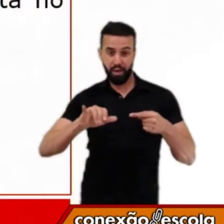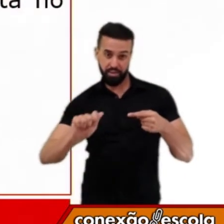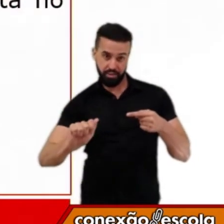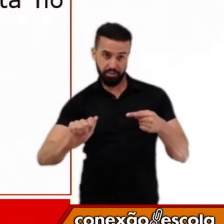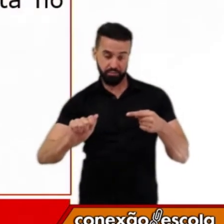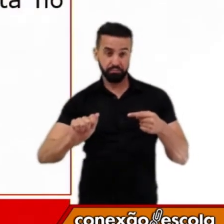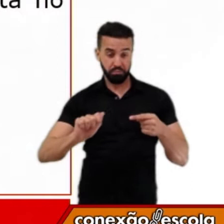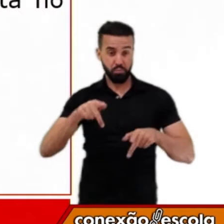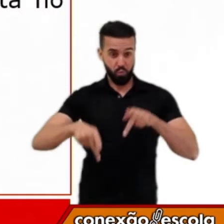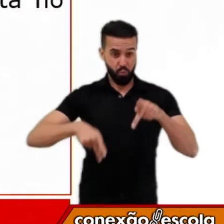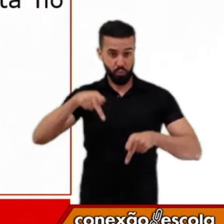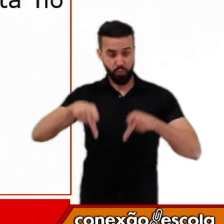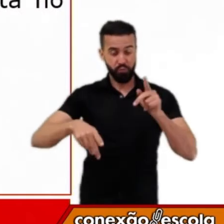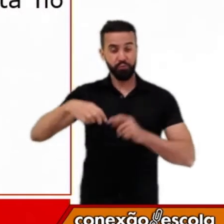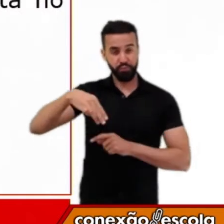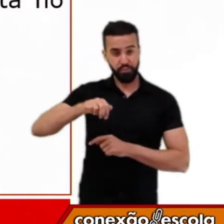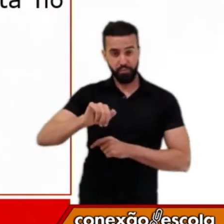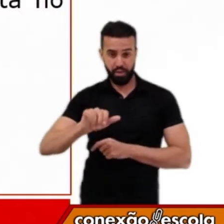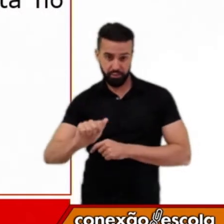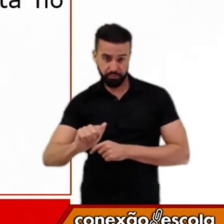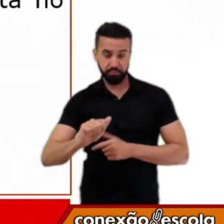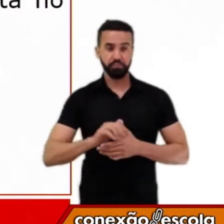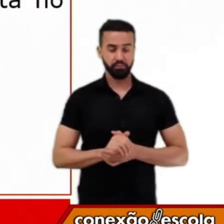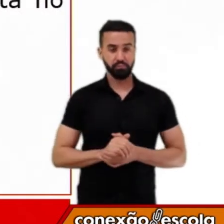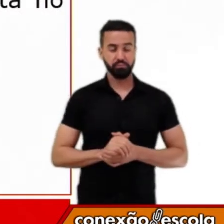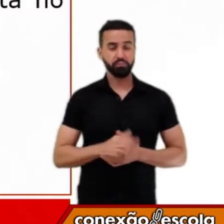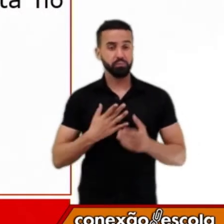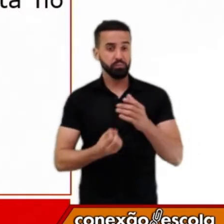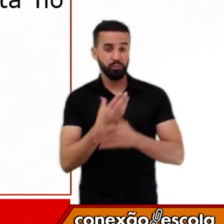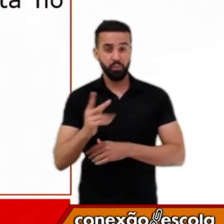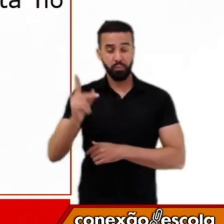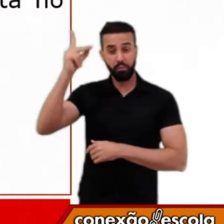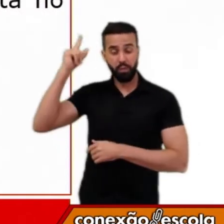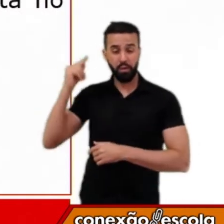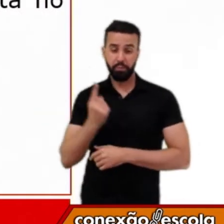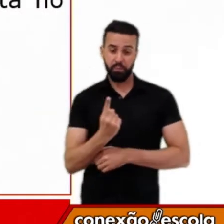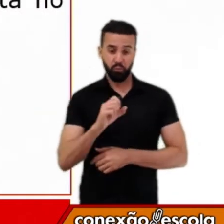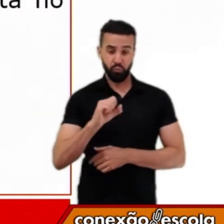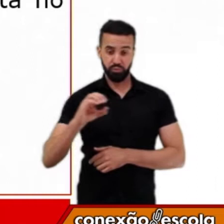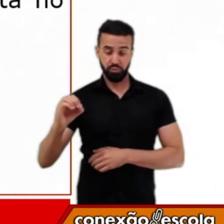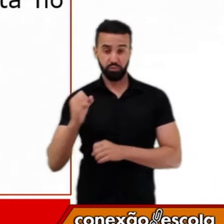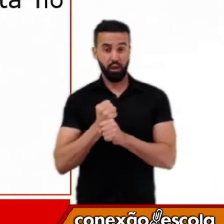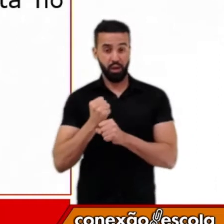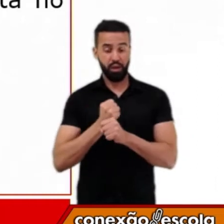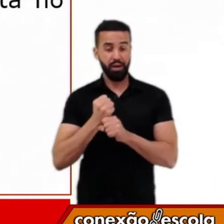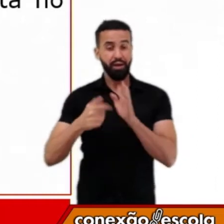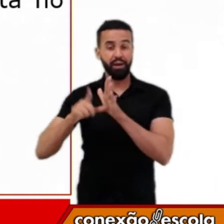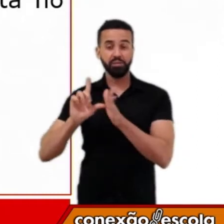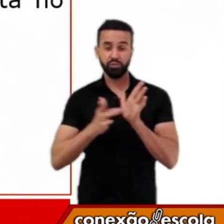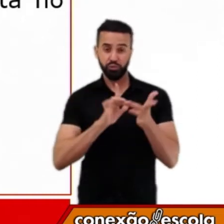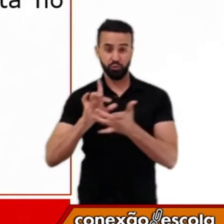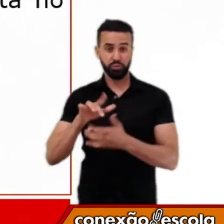Os maias. A civilização maia surgiu por volta do ano 1800 a.C. na região da